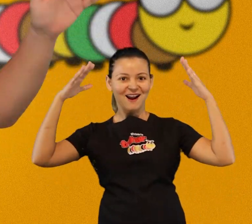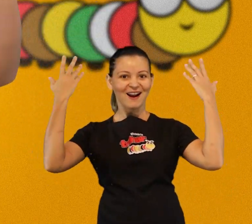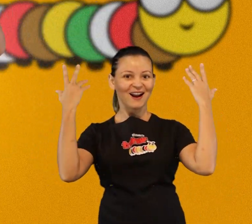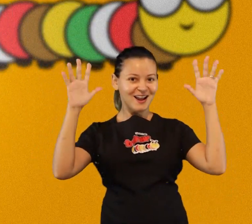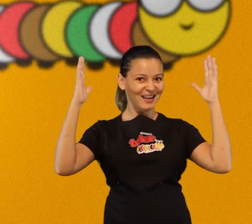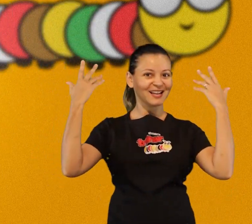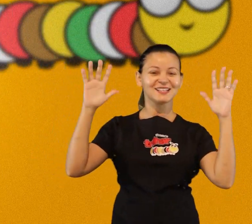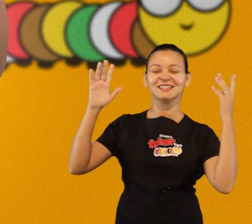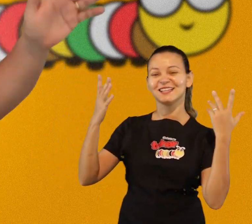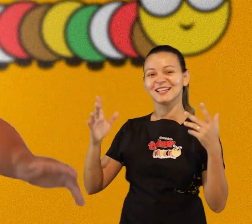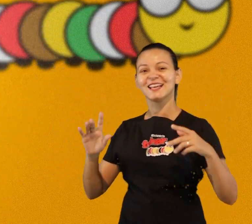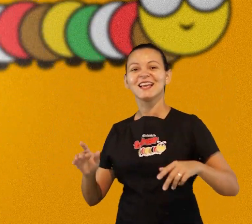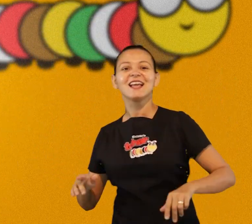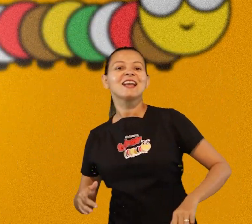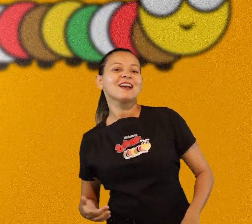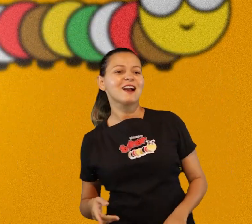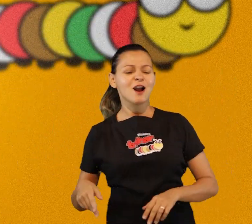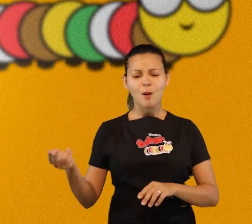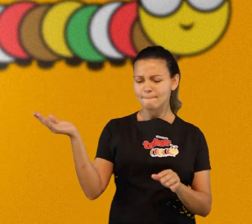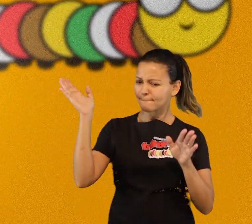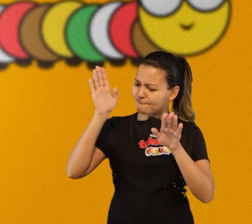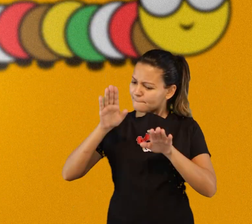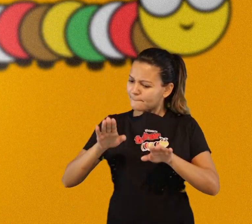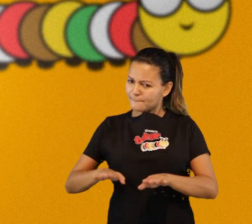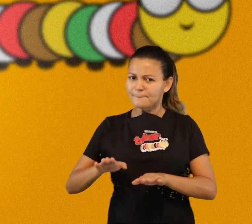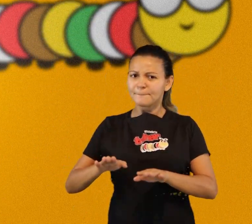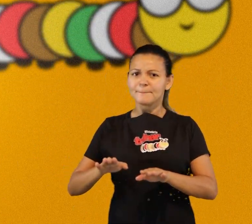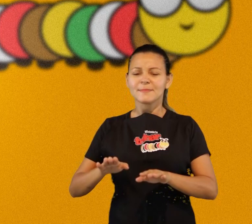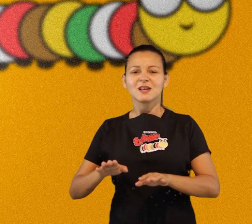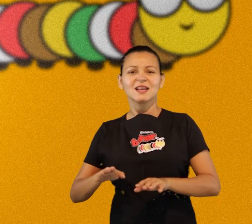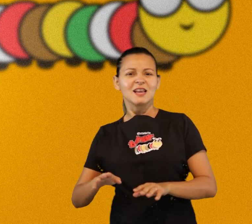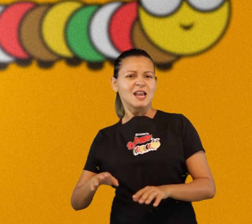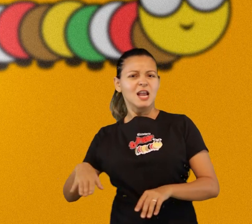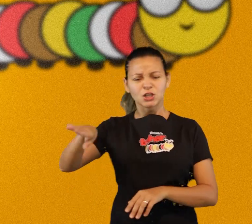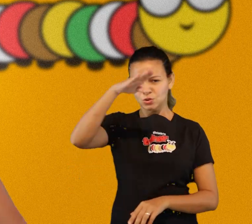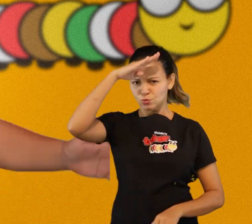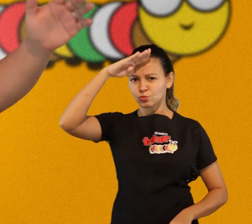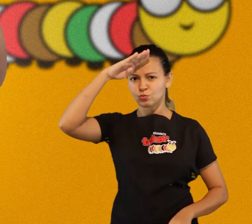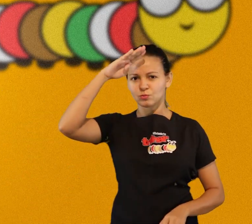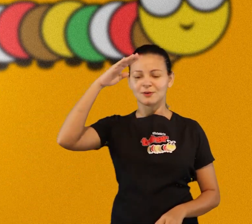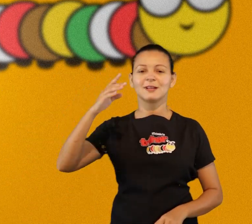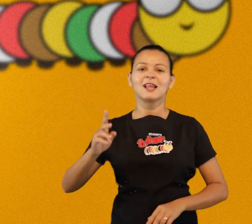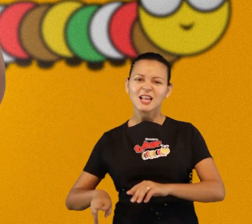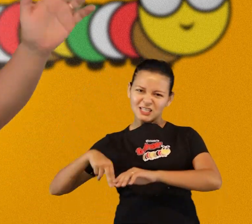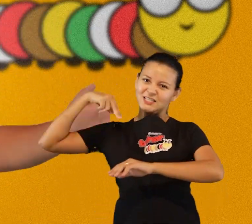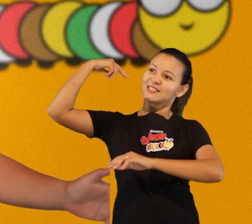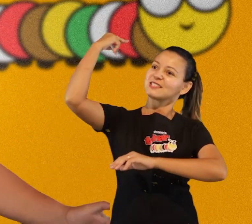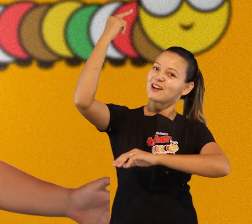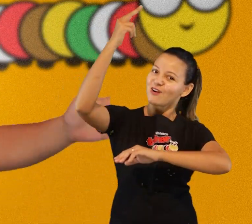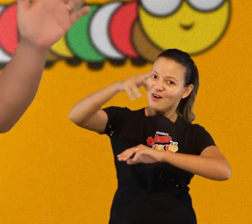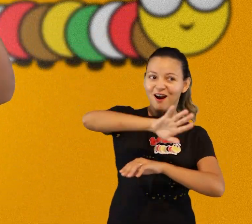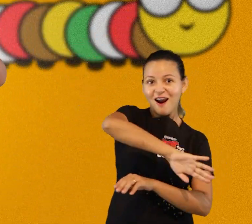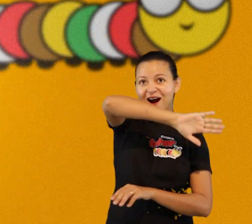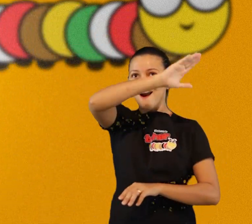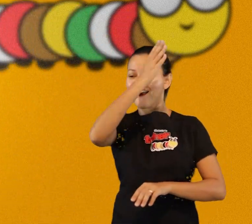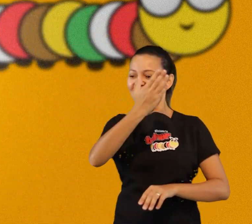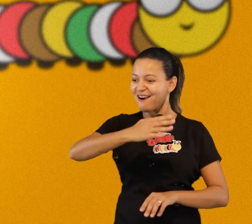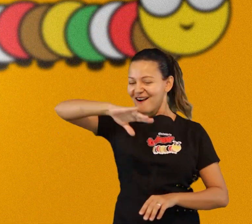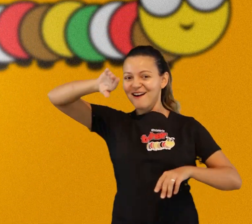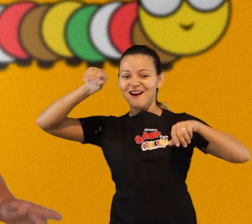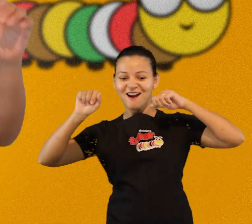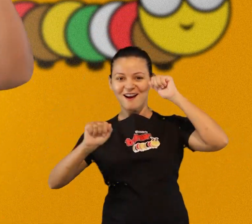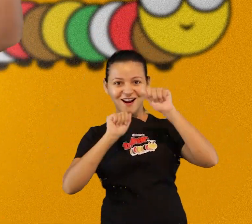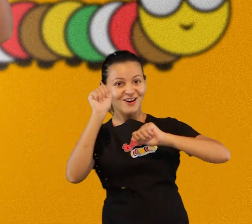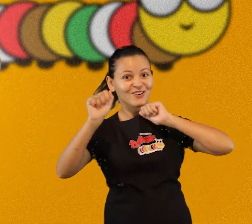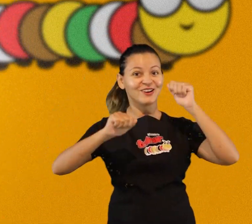oh aleluia posso pisar numa tropa e saltar as muralhas aleluia, oh aleluia